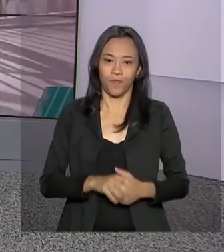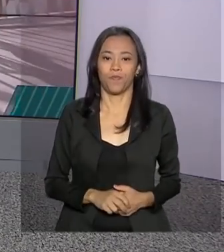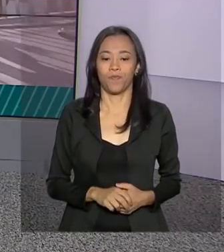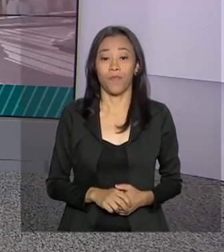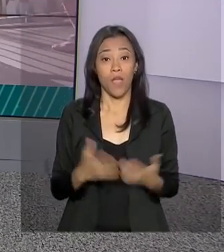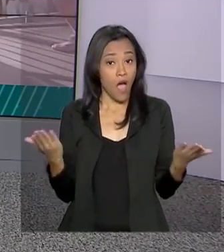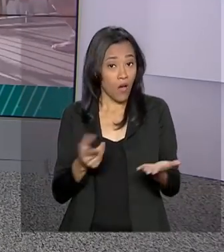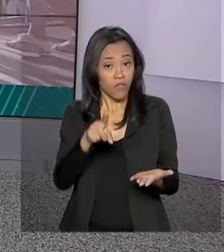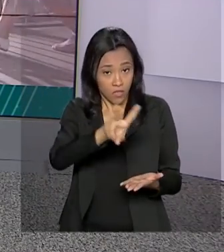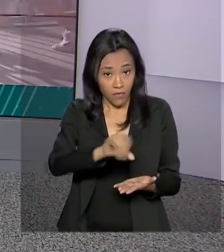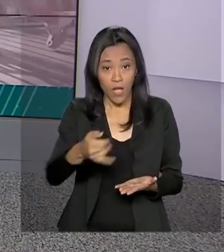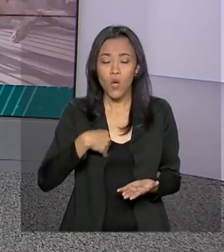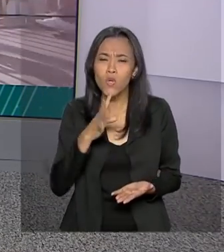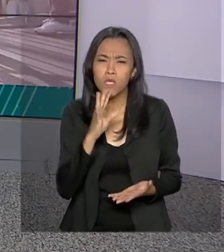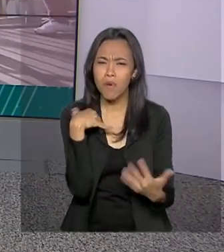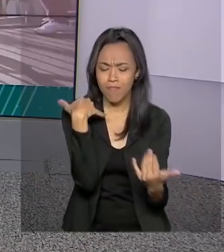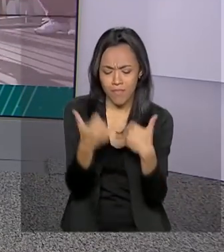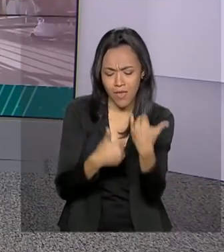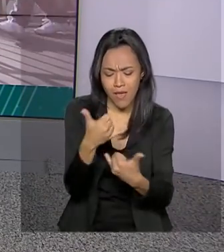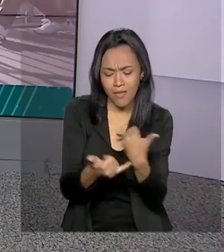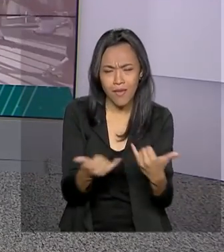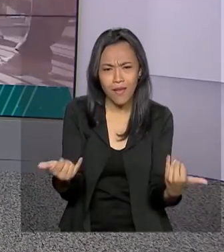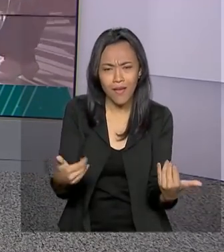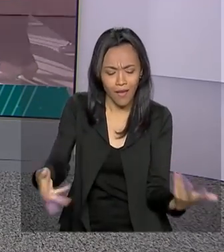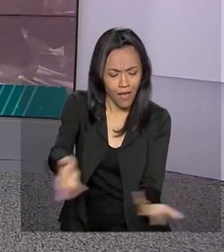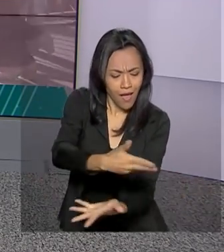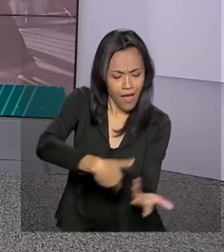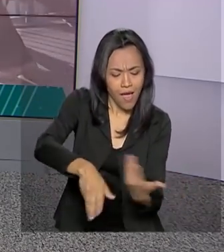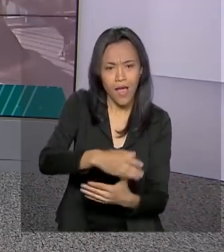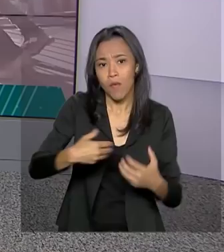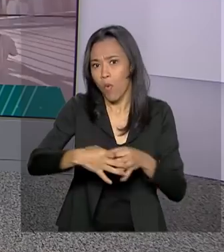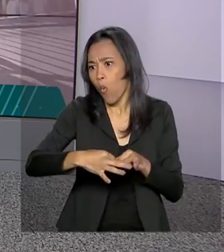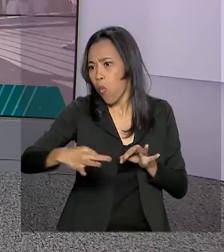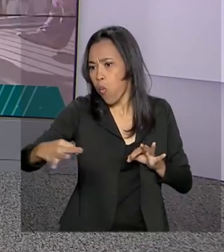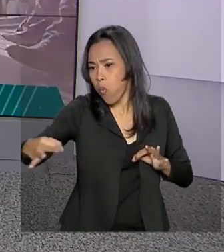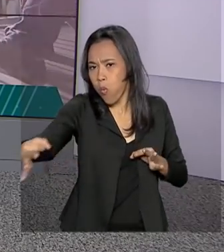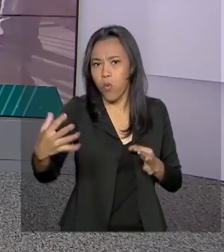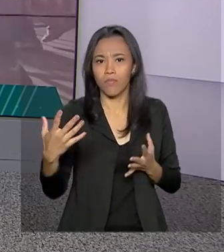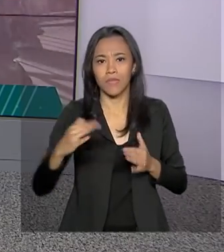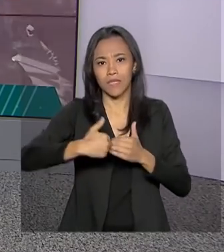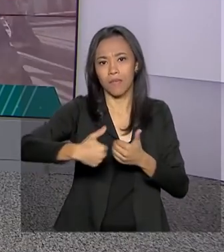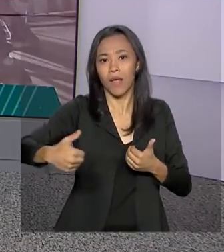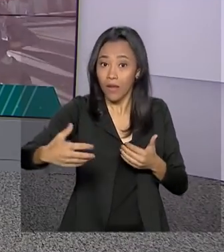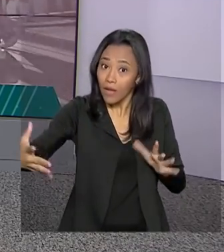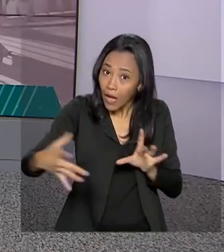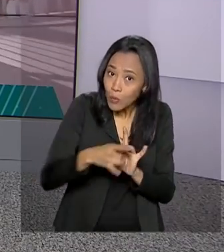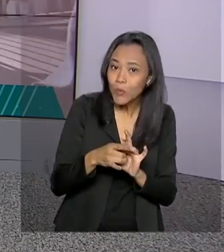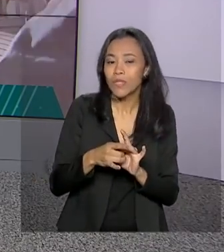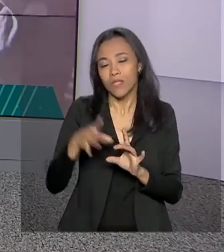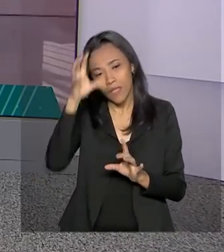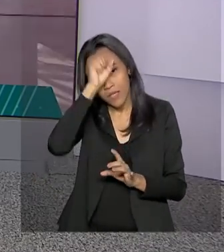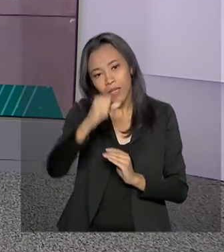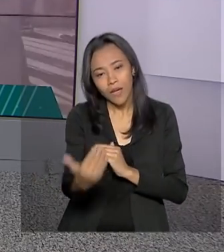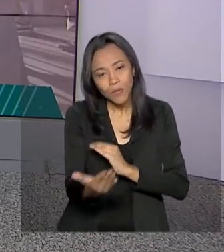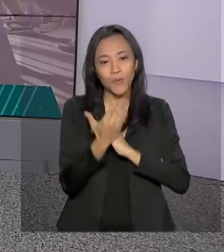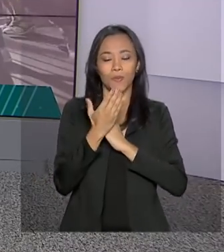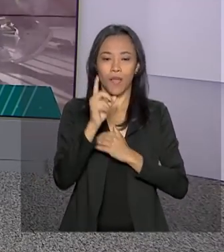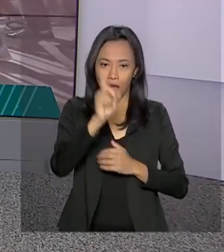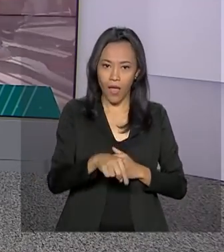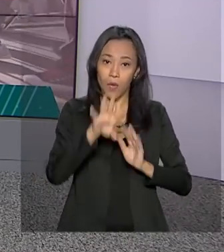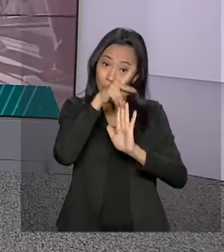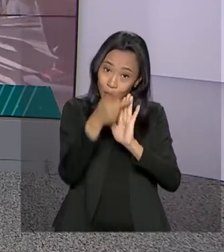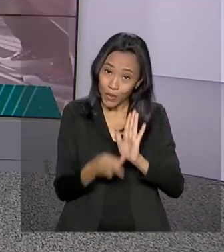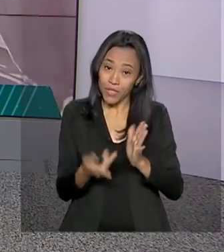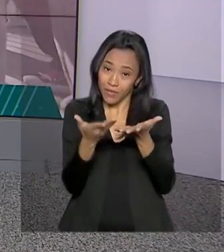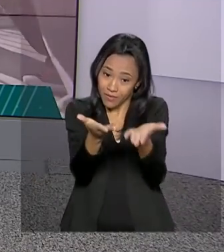Você vai conhecer agora uma brincadeira que une crianças separadas por quilômetros de distância e ainda ajuda no aprendizado. É o projeto